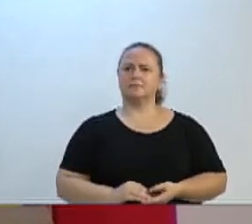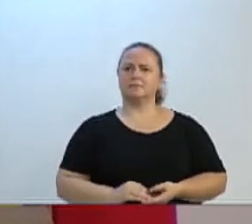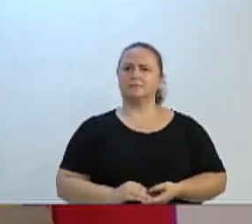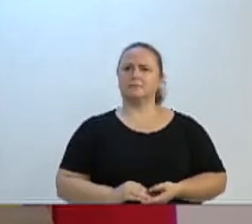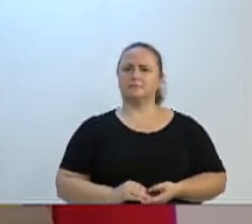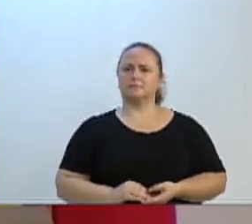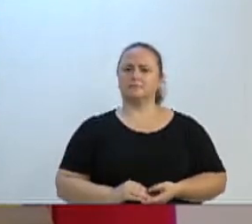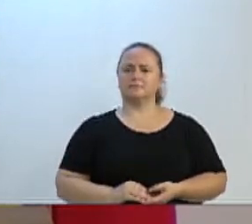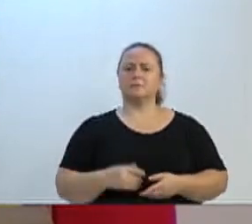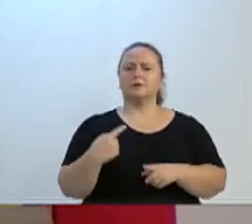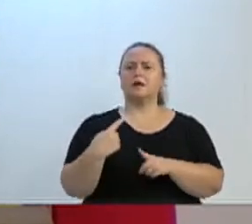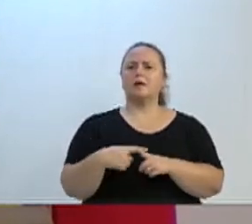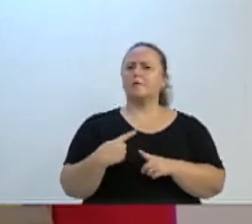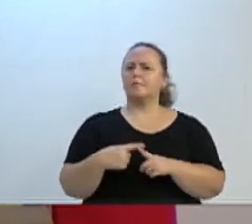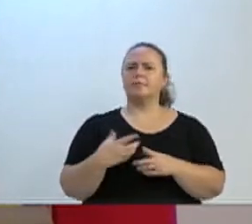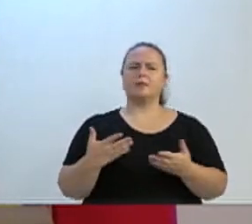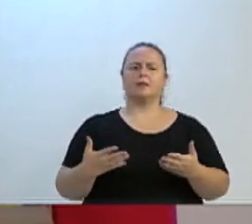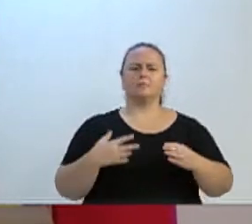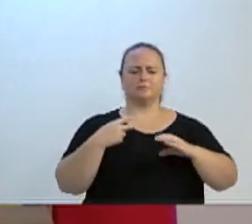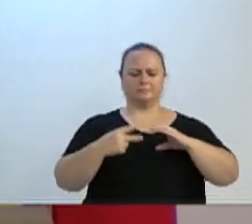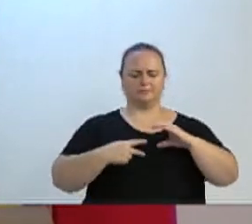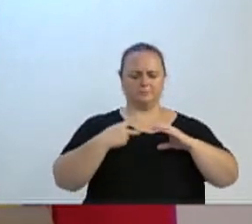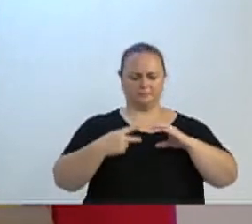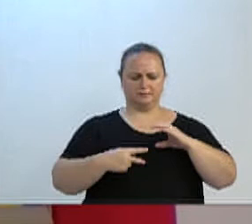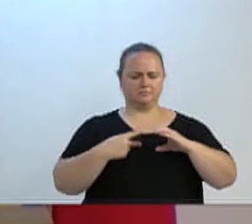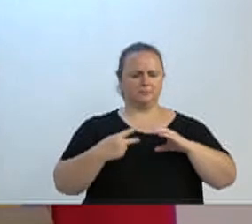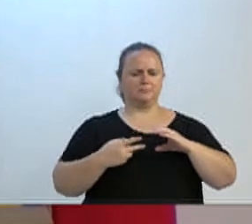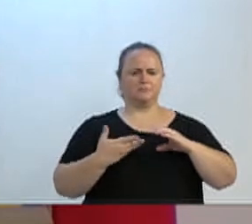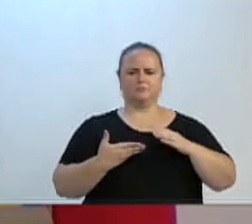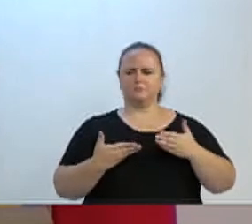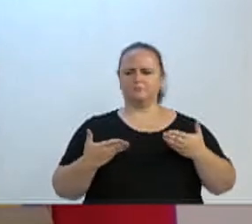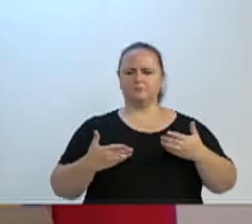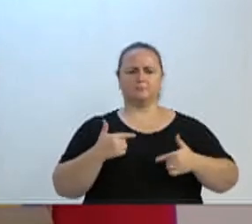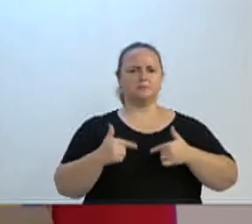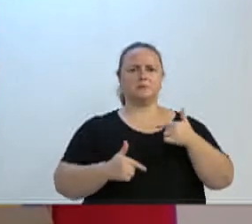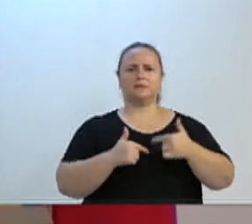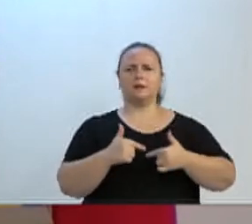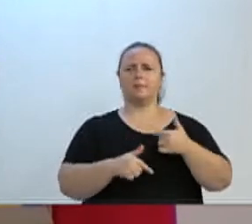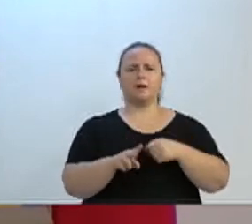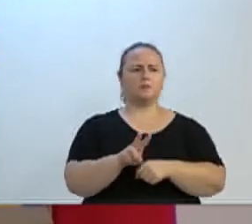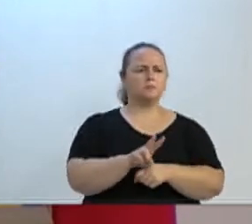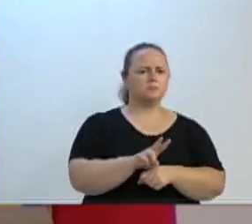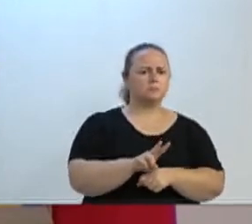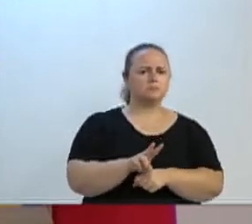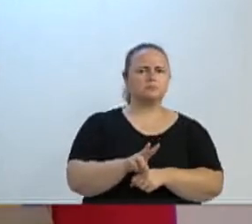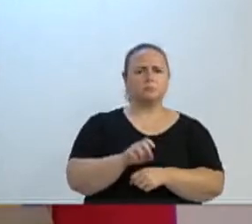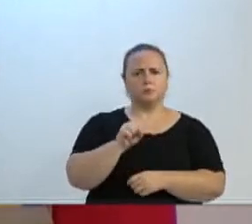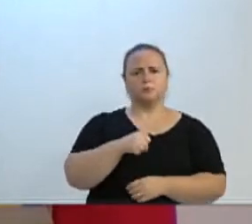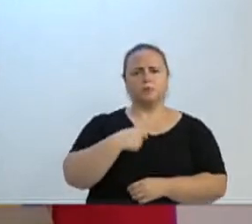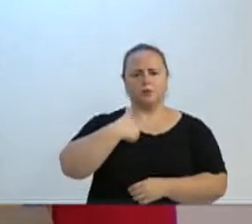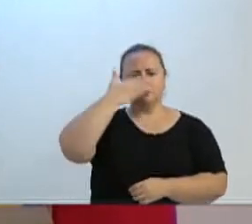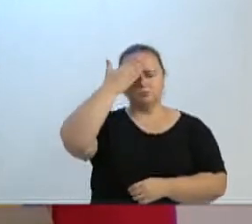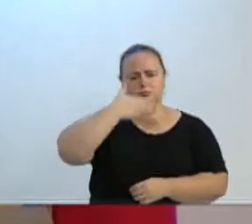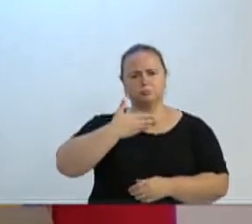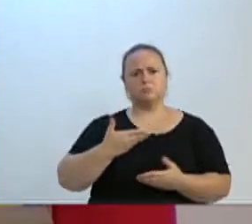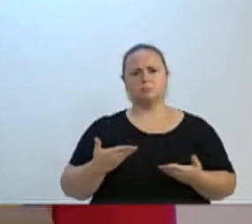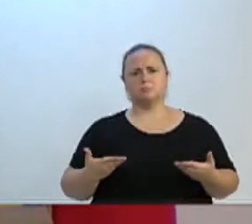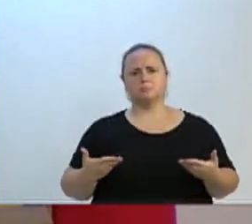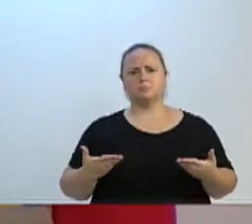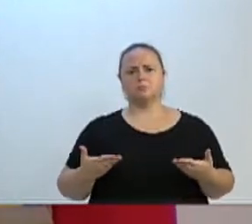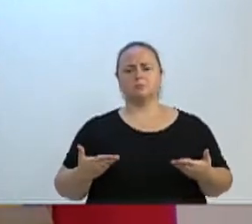faz, vereador Becker, um trabalho de fiscalização. E eu sou testemunha disso, presidente Marcelo, o senhor que sempre fala